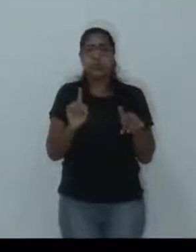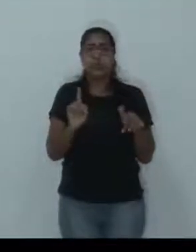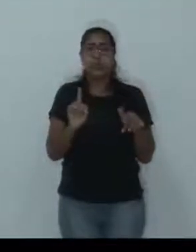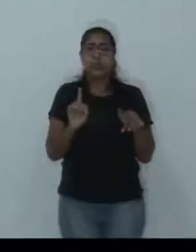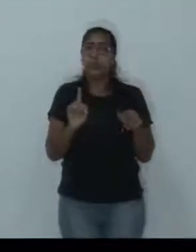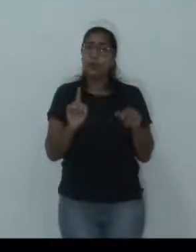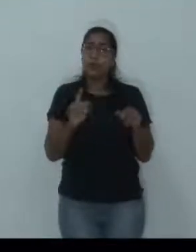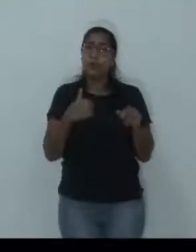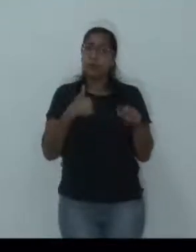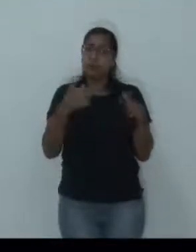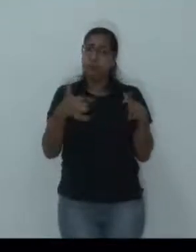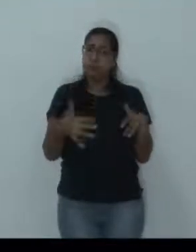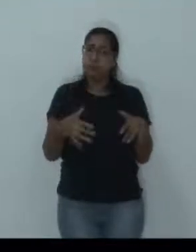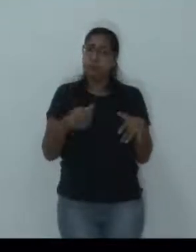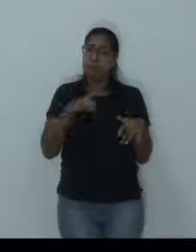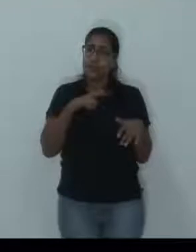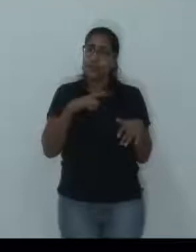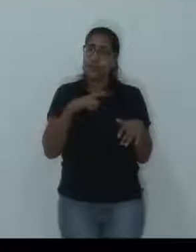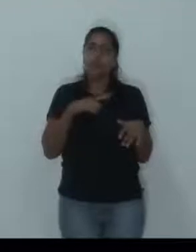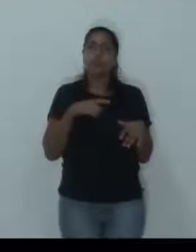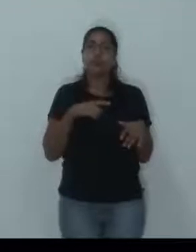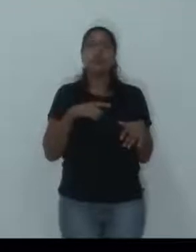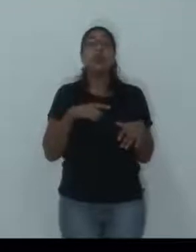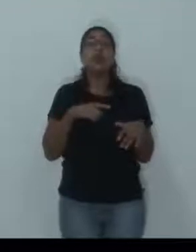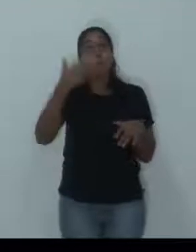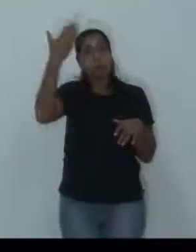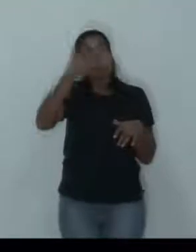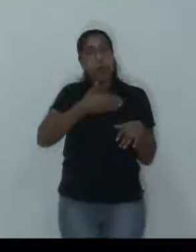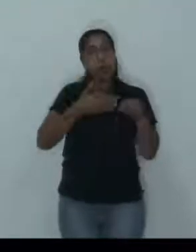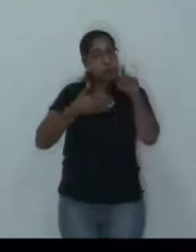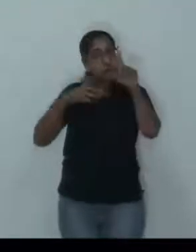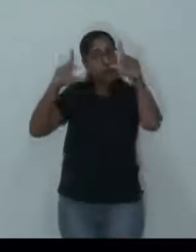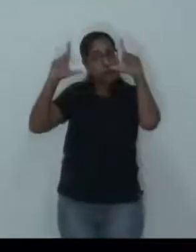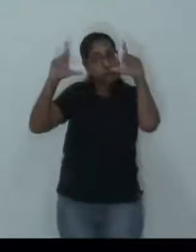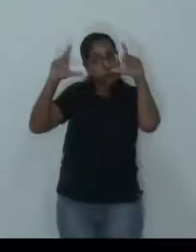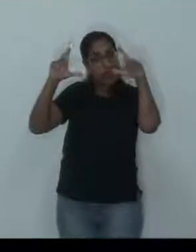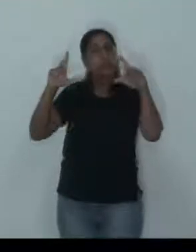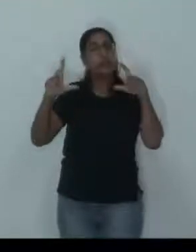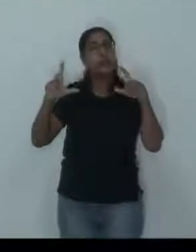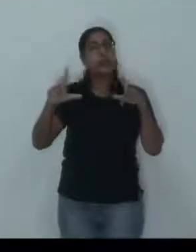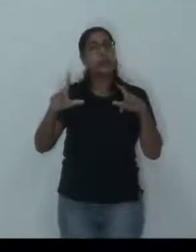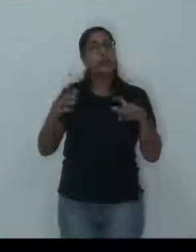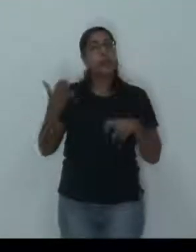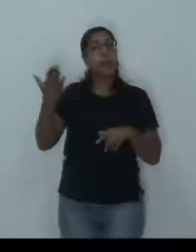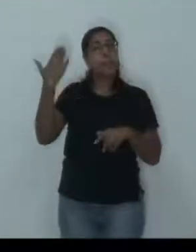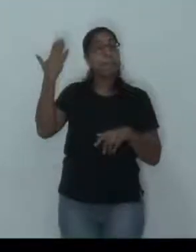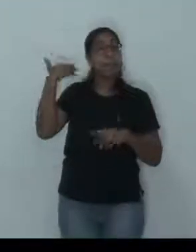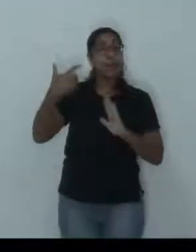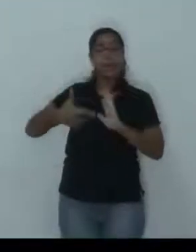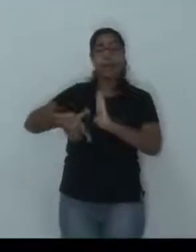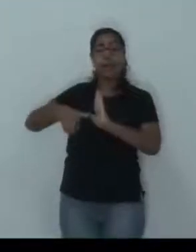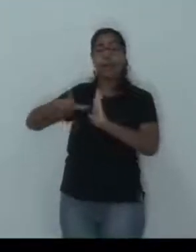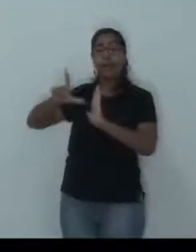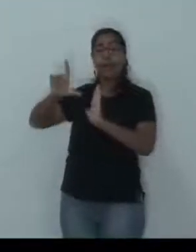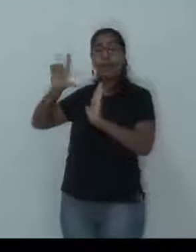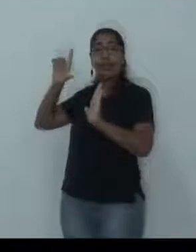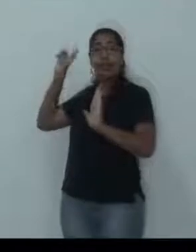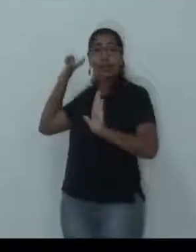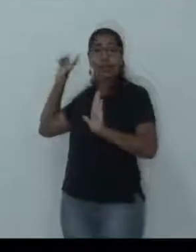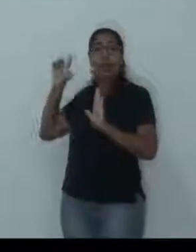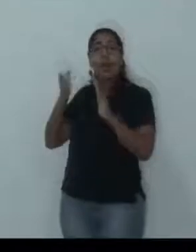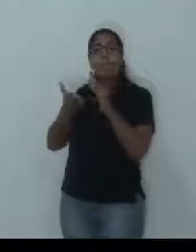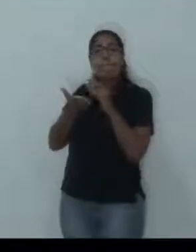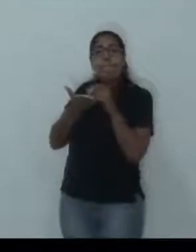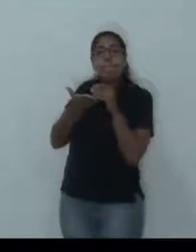e aí a prova está aí que eu me posicionei, que eu fiz até de forma preventiva. Logo no início que